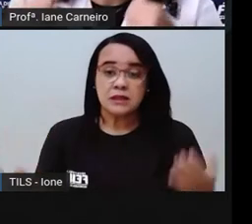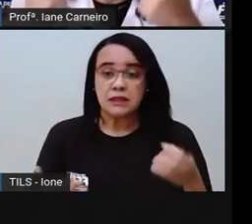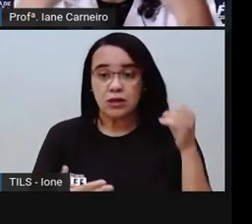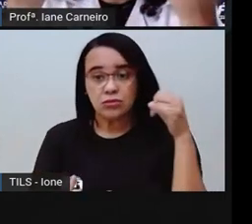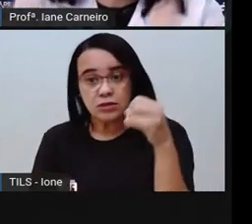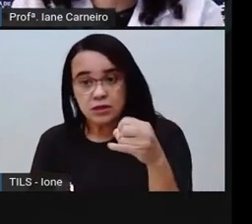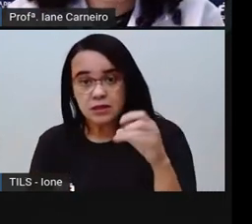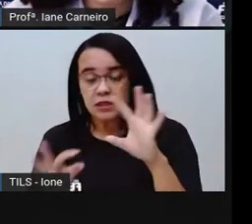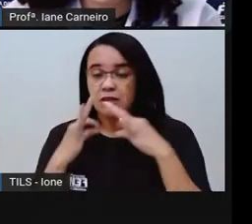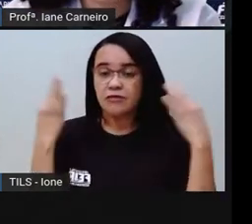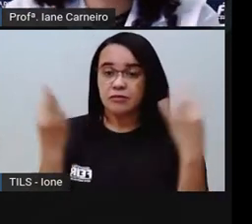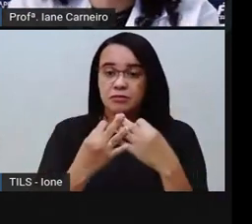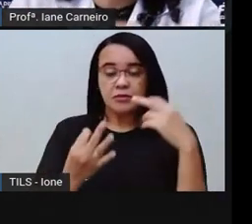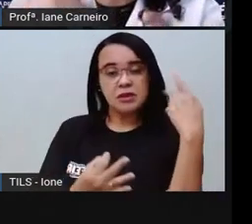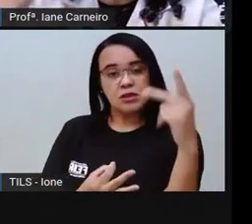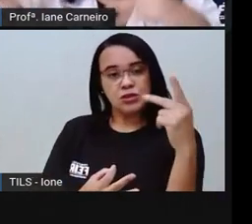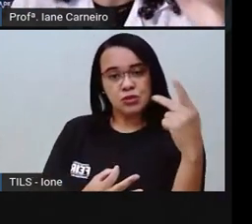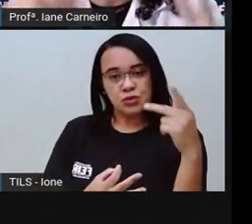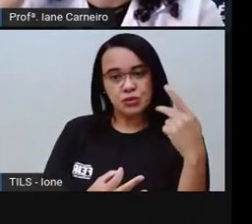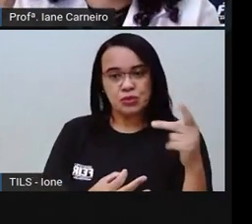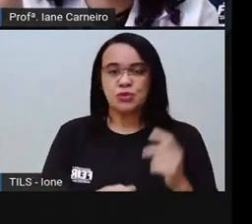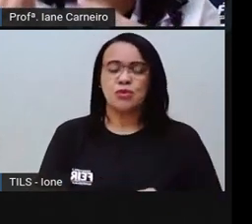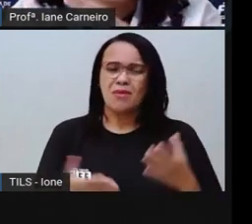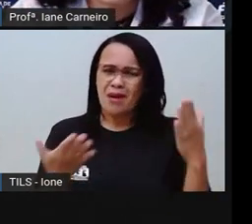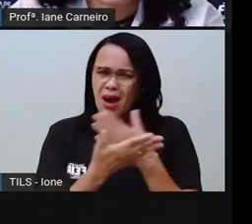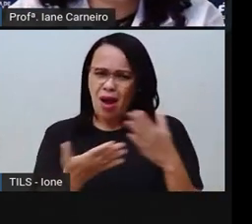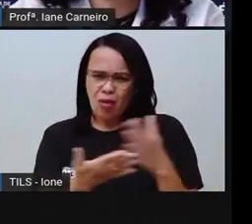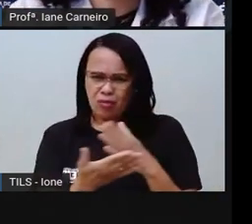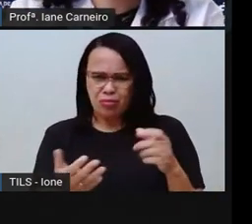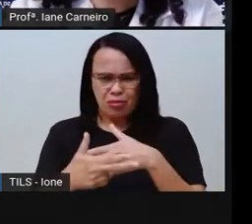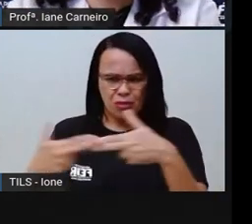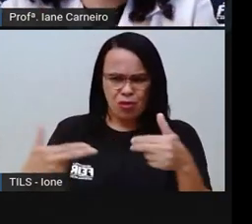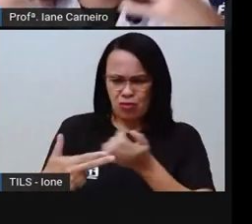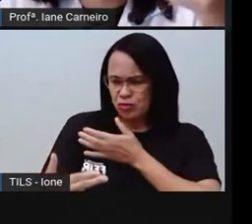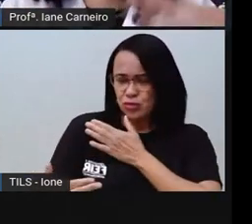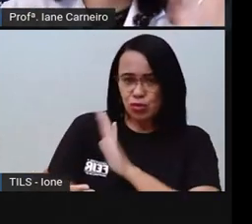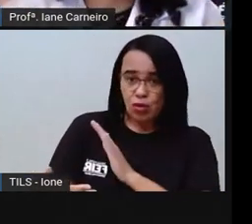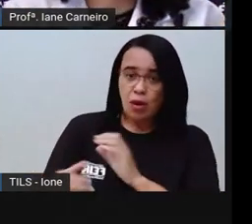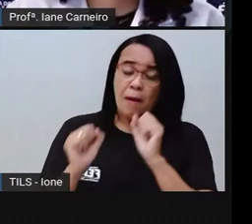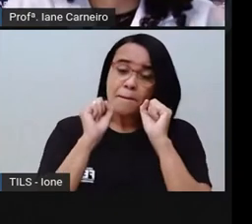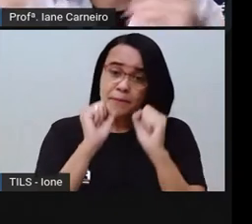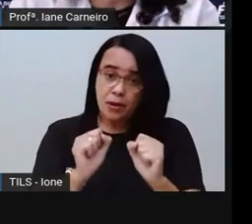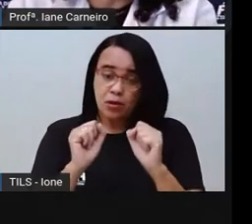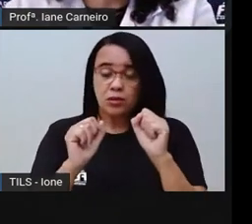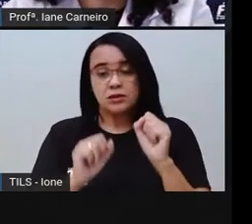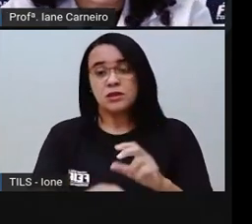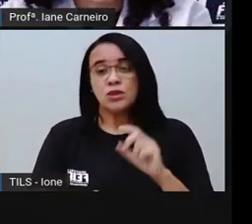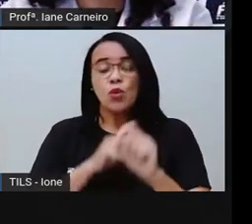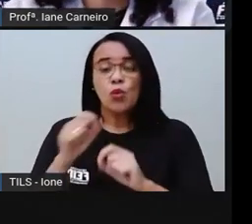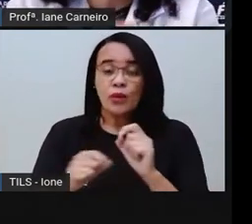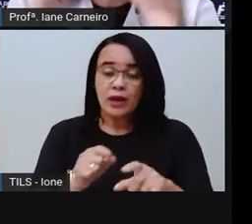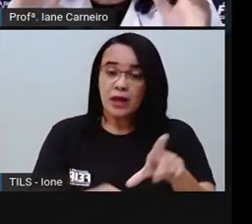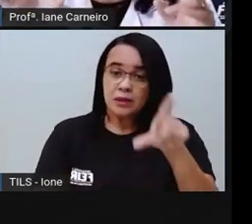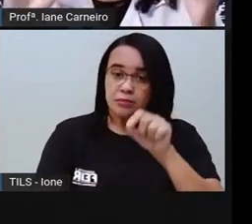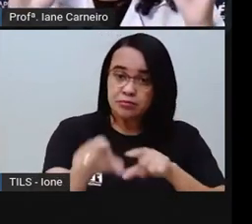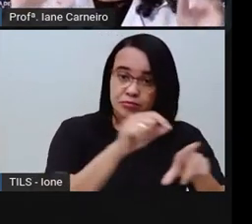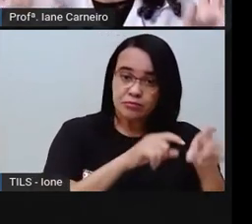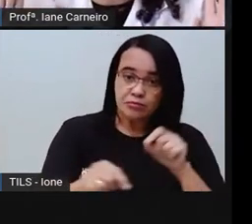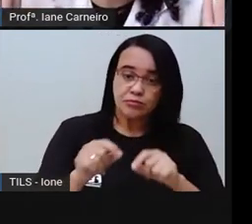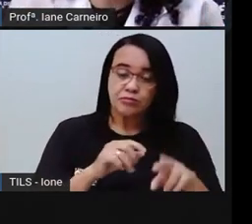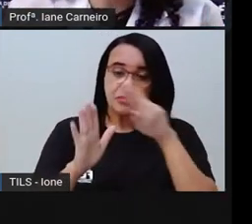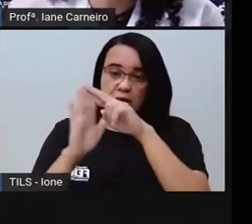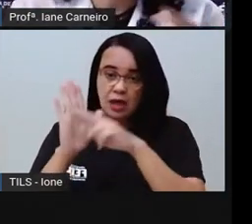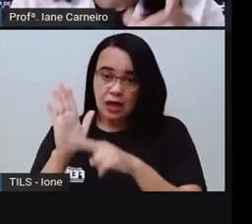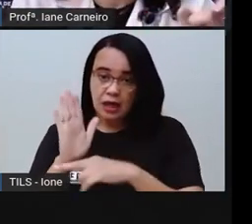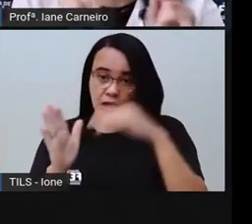ela, o ideal é que vocês conversem, né? Sugira uma outra alternativa pra aquela regra, né? Se for uma regra que dá